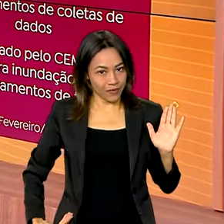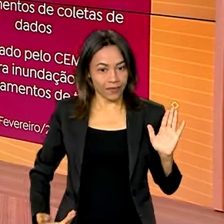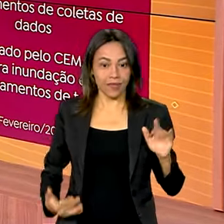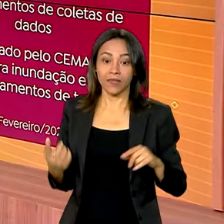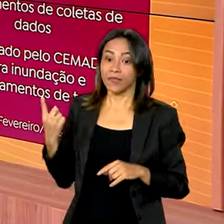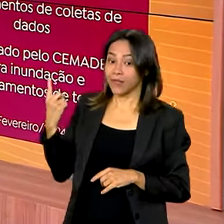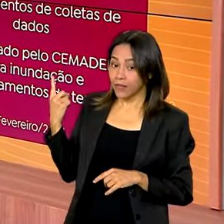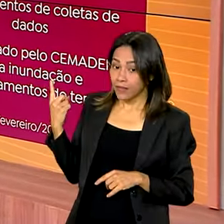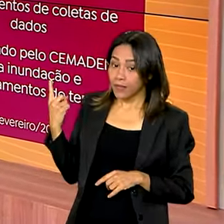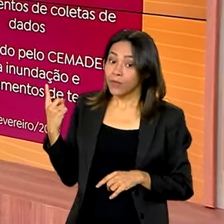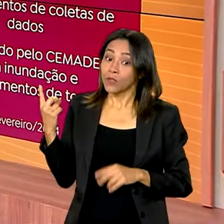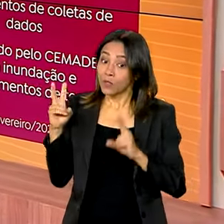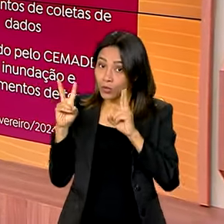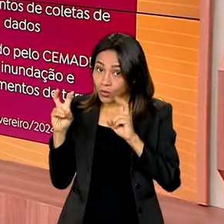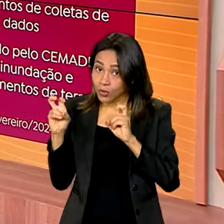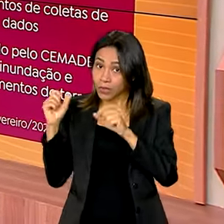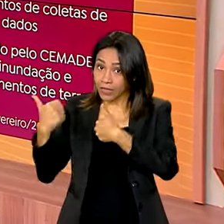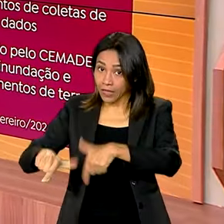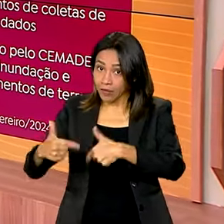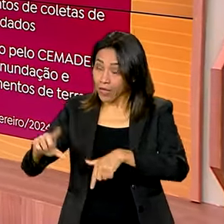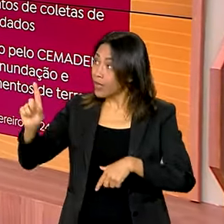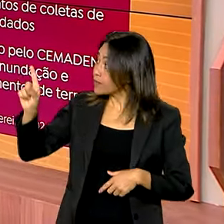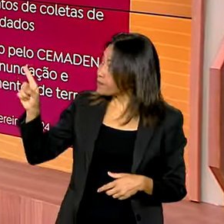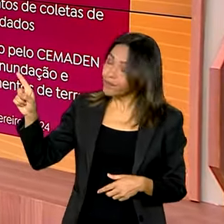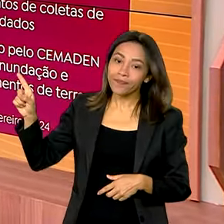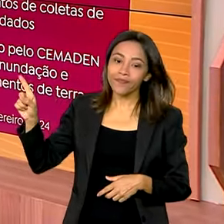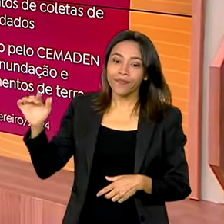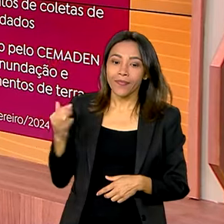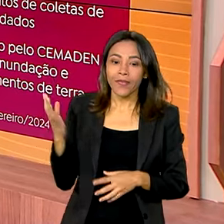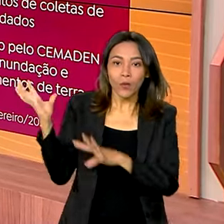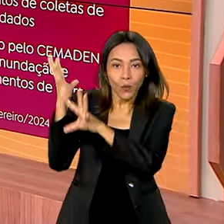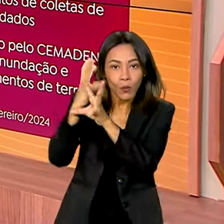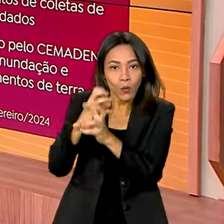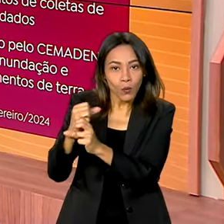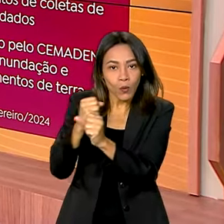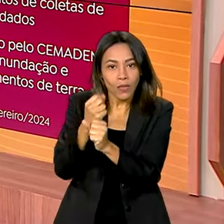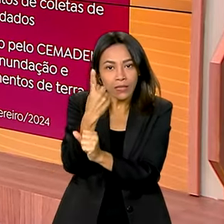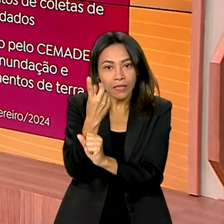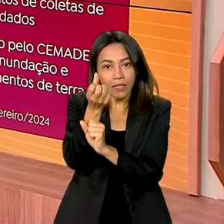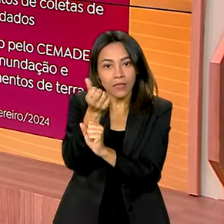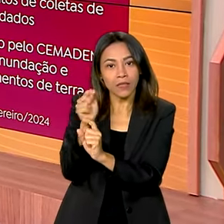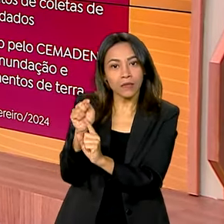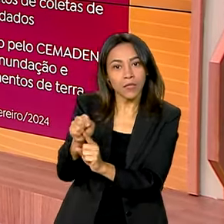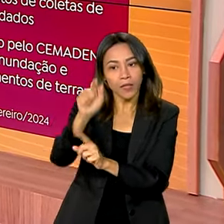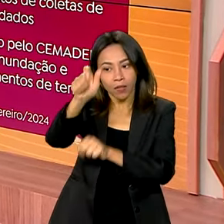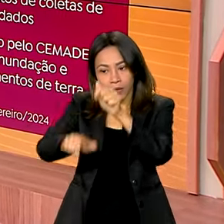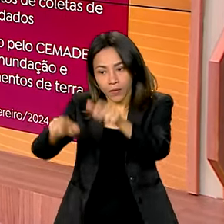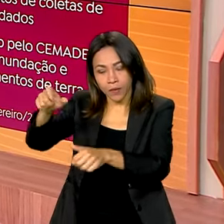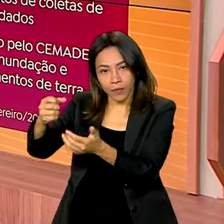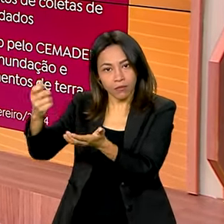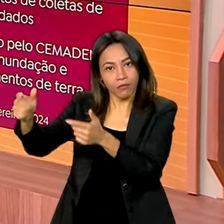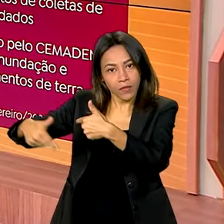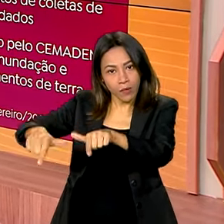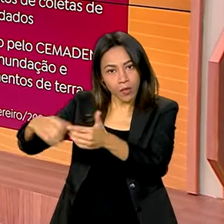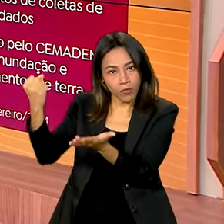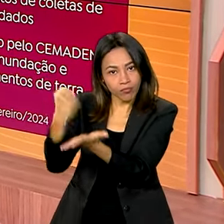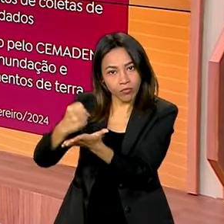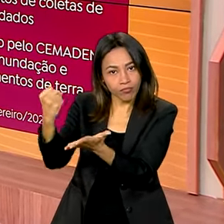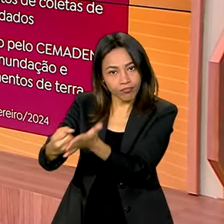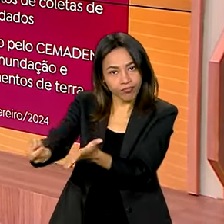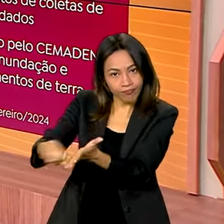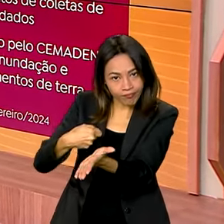o assunto é emprego e renda, Franco da Rocha tem mais de 16 mil trabalhadores com carteira assinada e